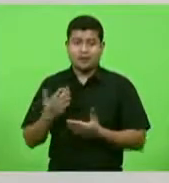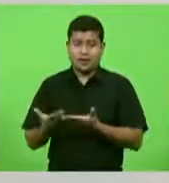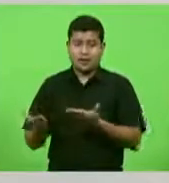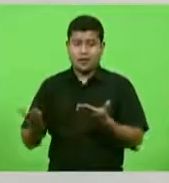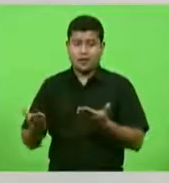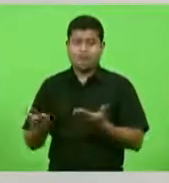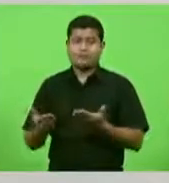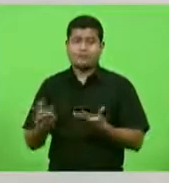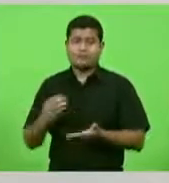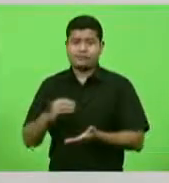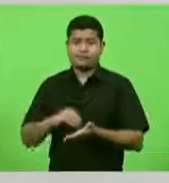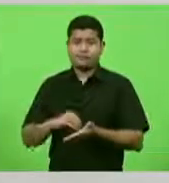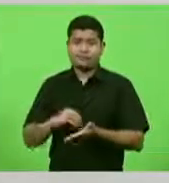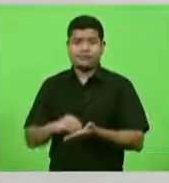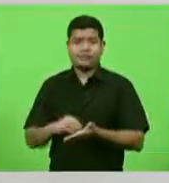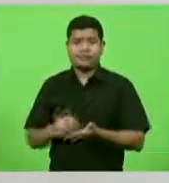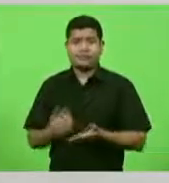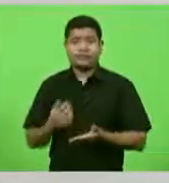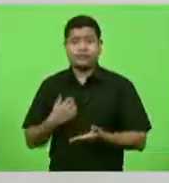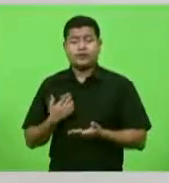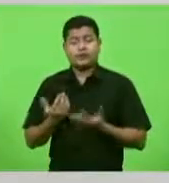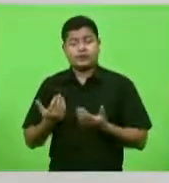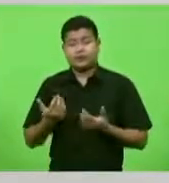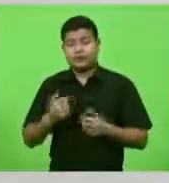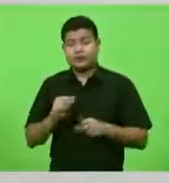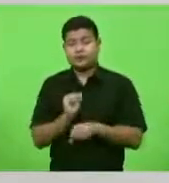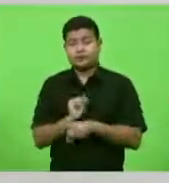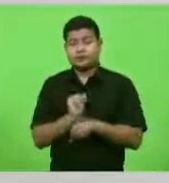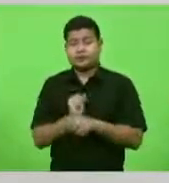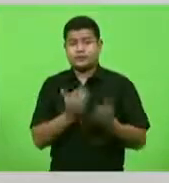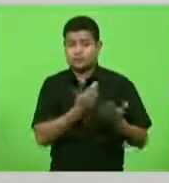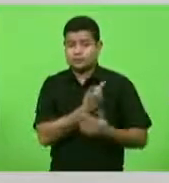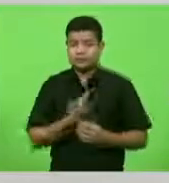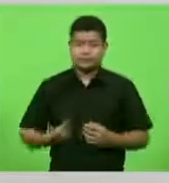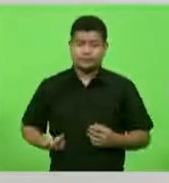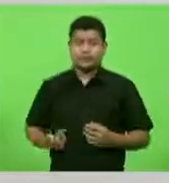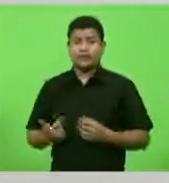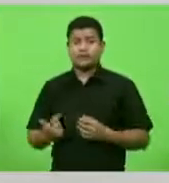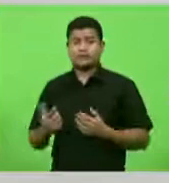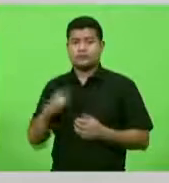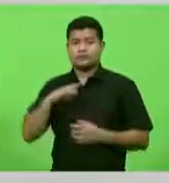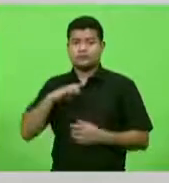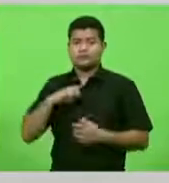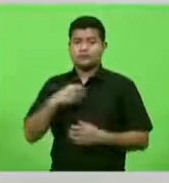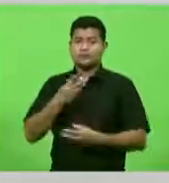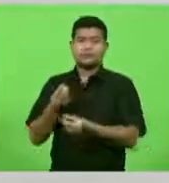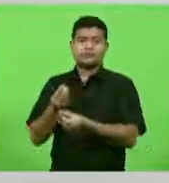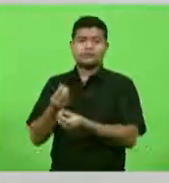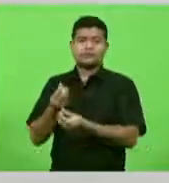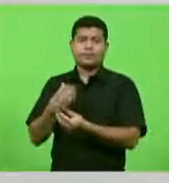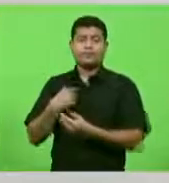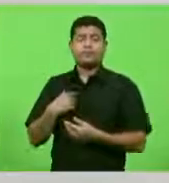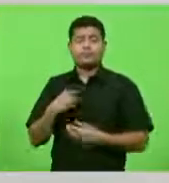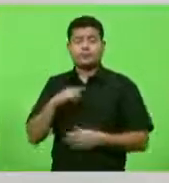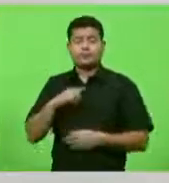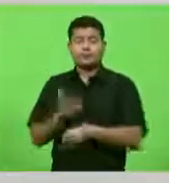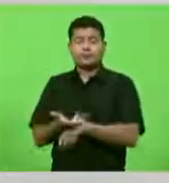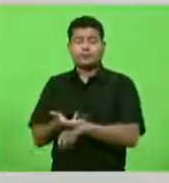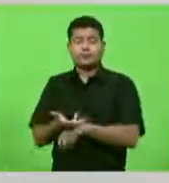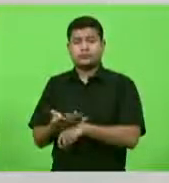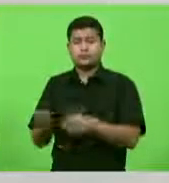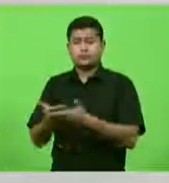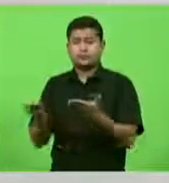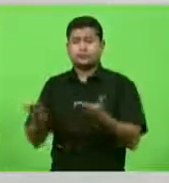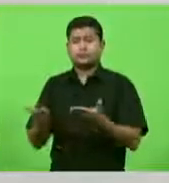sensibilize para que isso realmente continue sendo tratado com muita atenção, com celeridade, fazendo com que essas